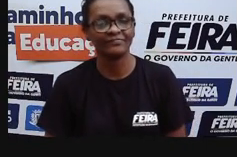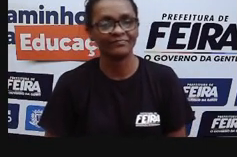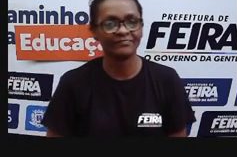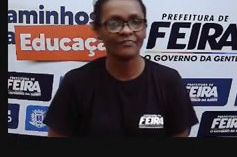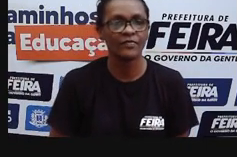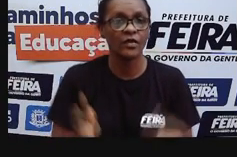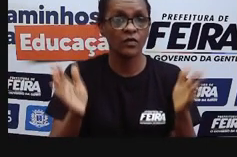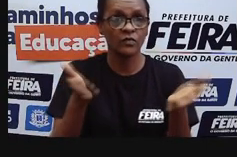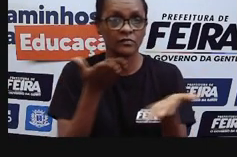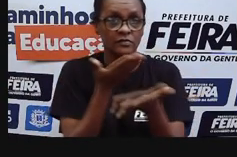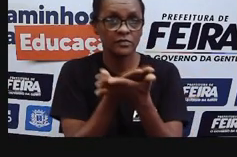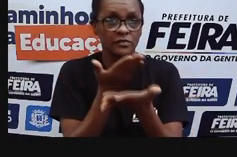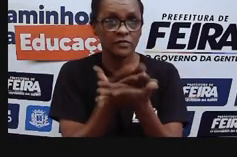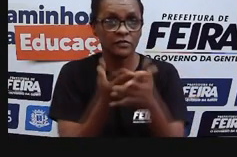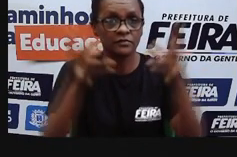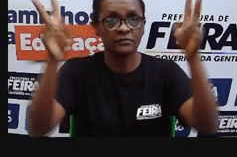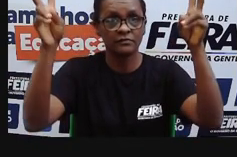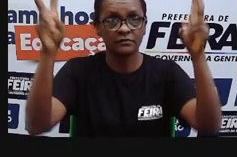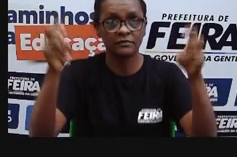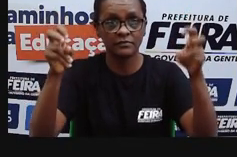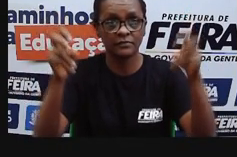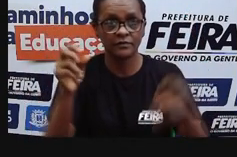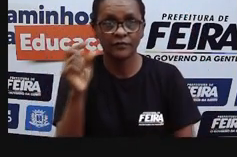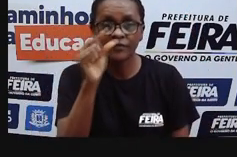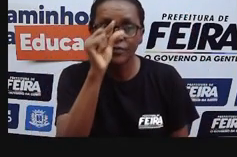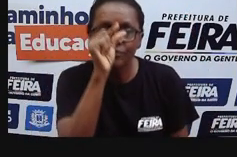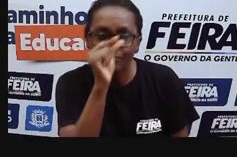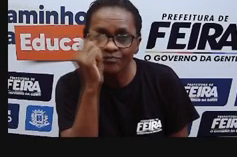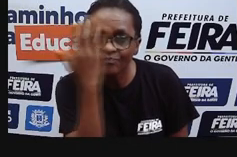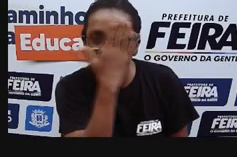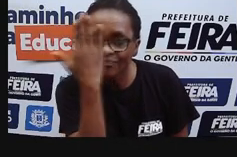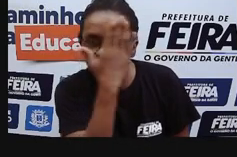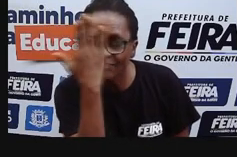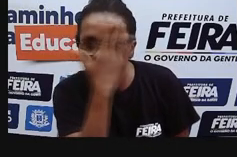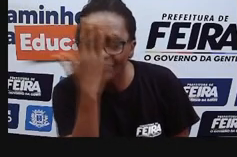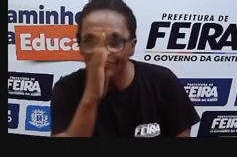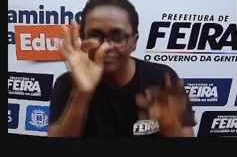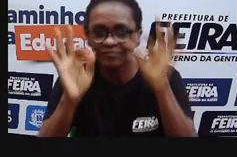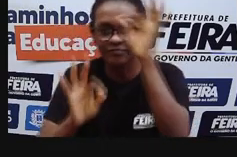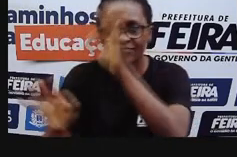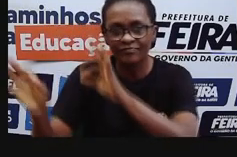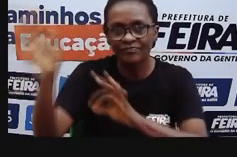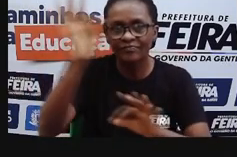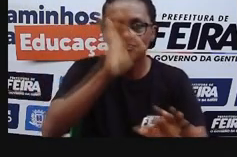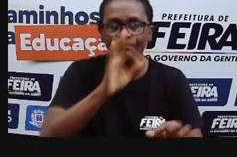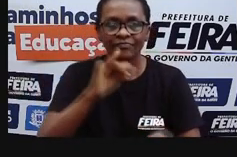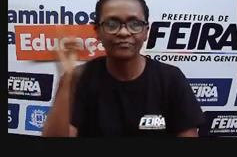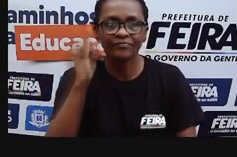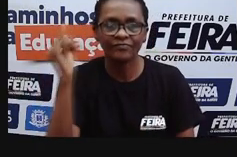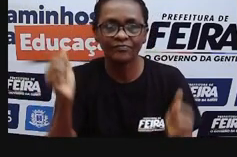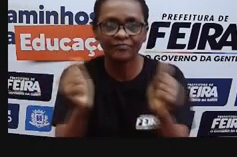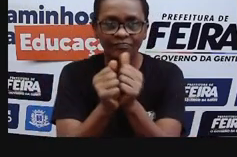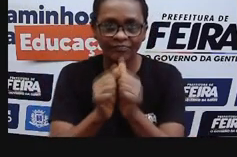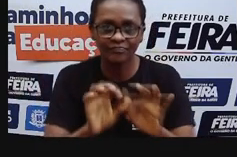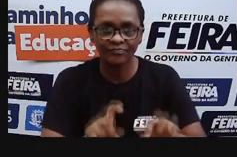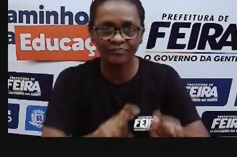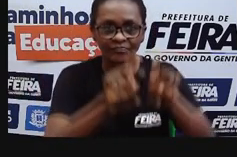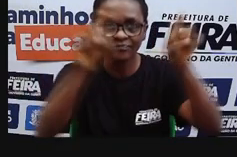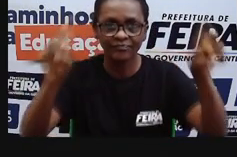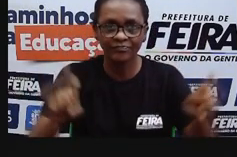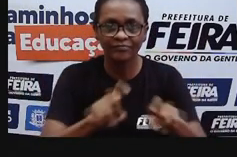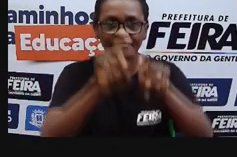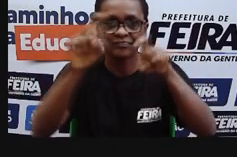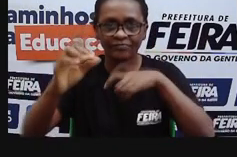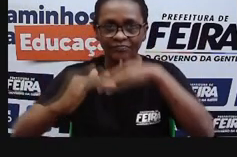aula de hoje tem como tema, micro-organismos e tecnologia. Então, o que são esses micro-organismos, tecnologia,